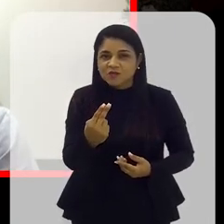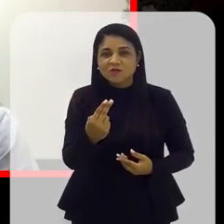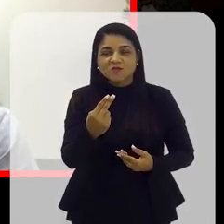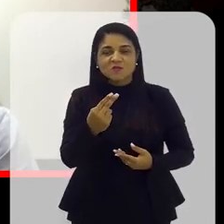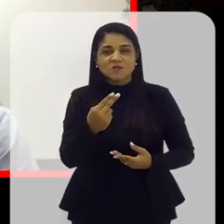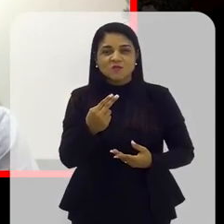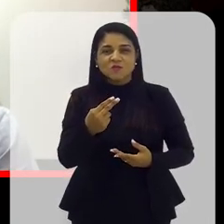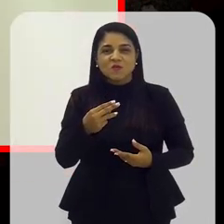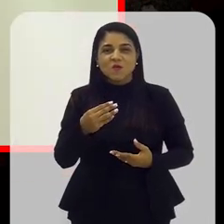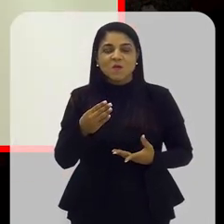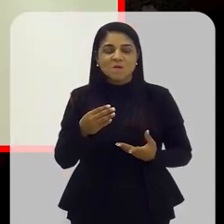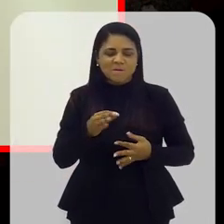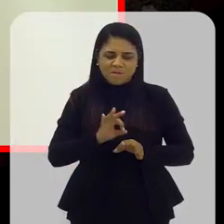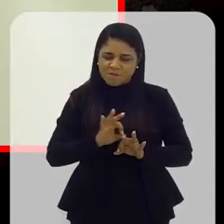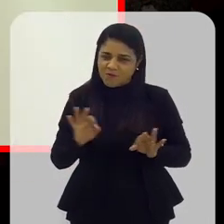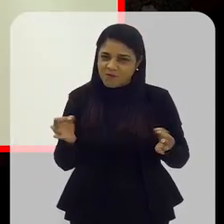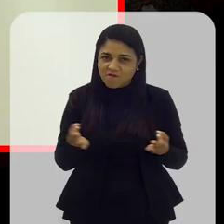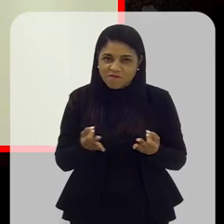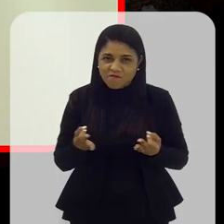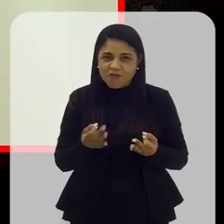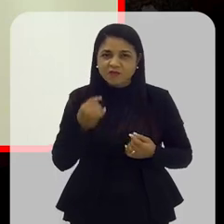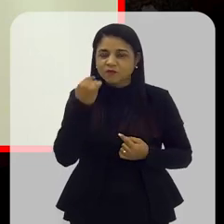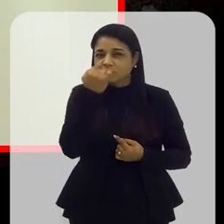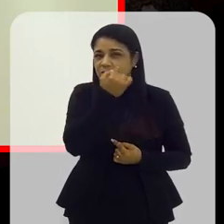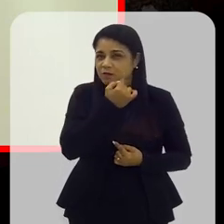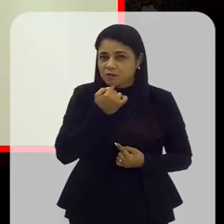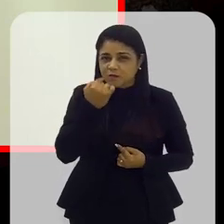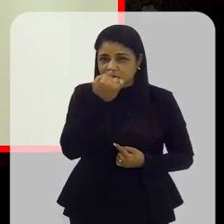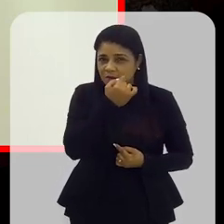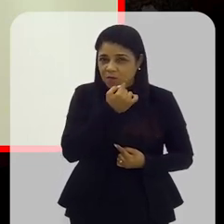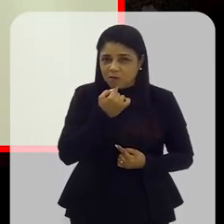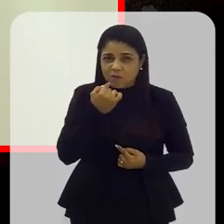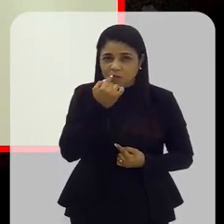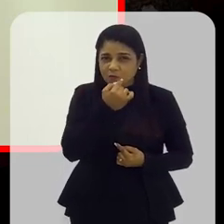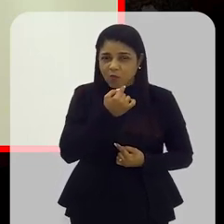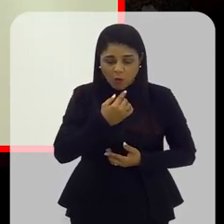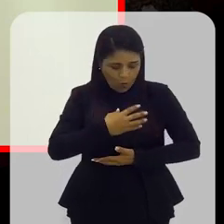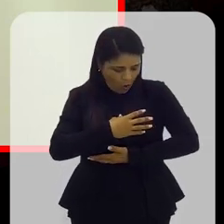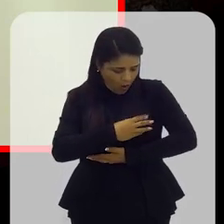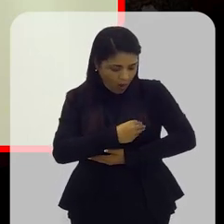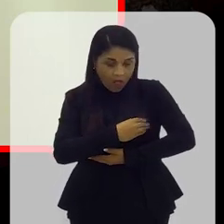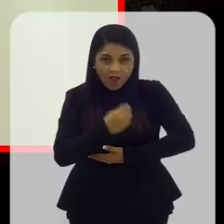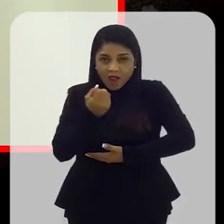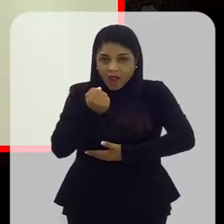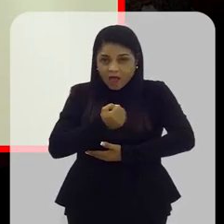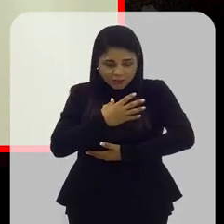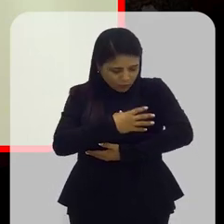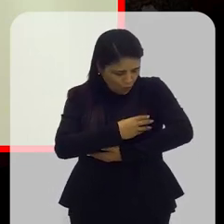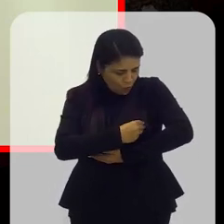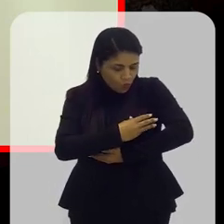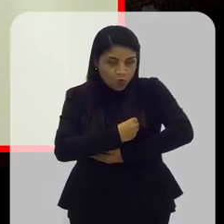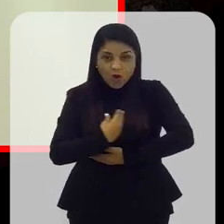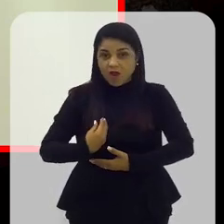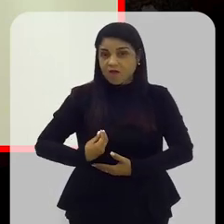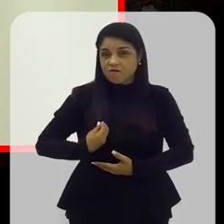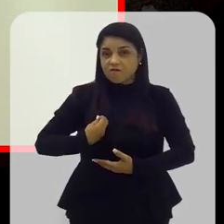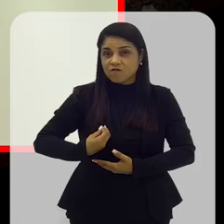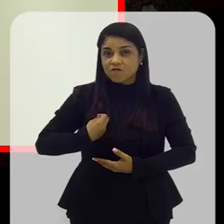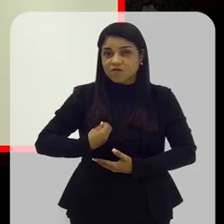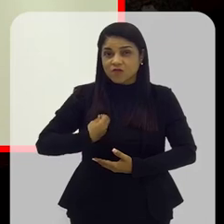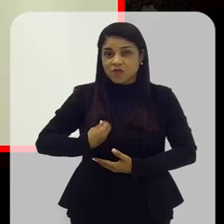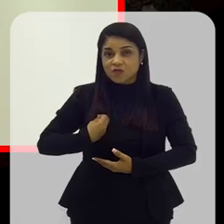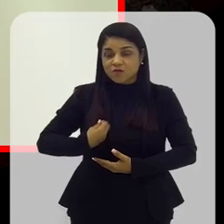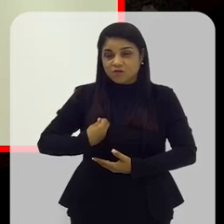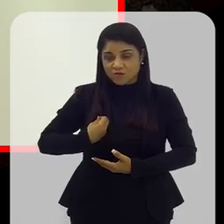um adequado quadro microbiota também dessa boca, porque o leite materno é um alimento vivo